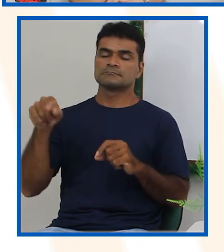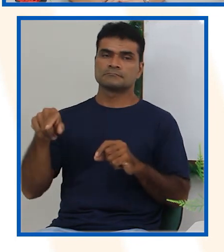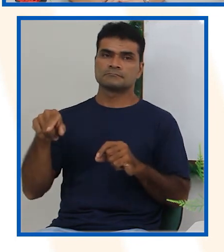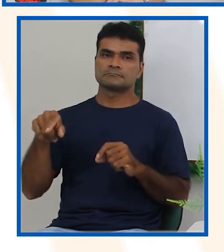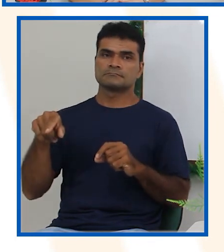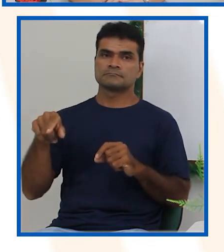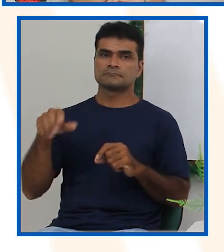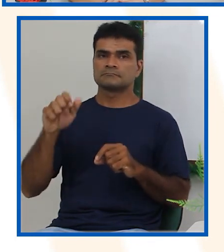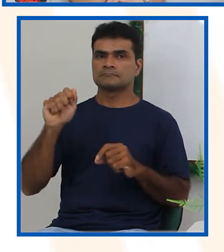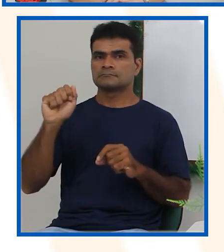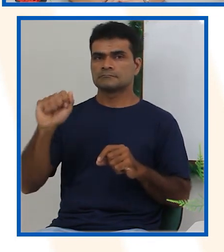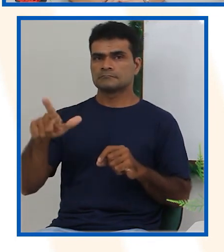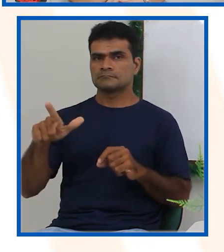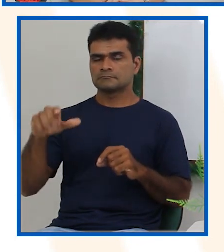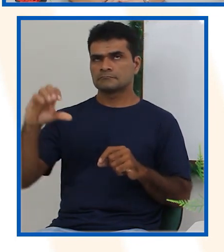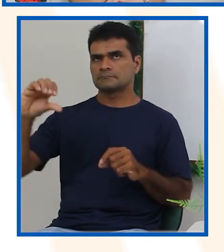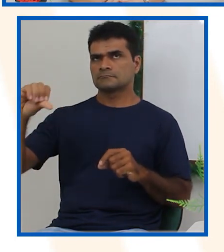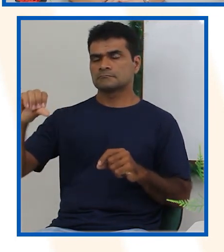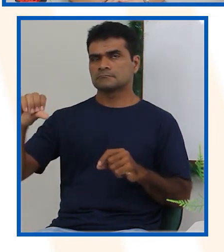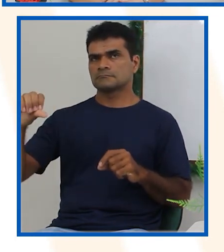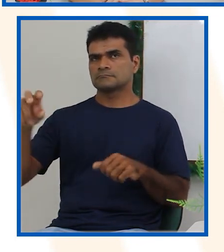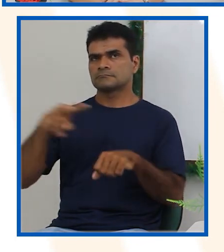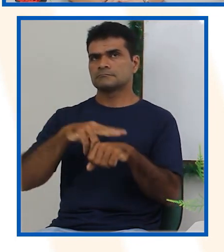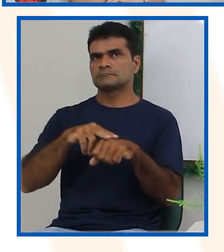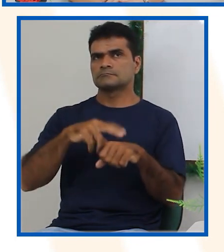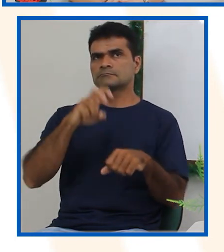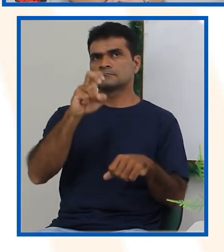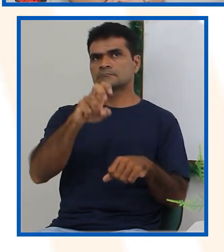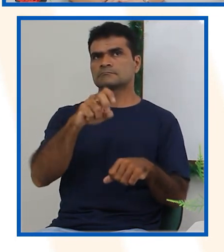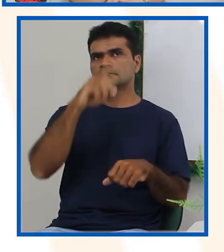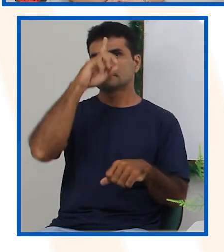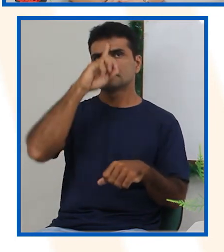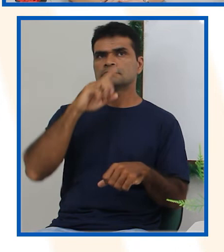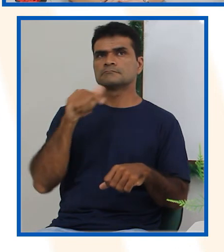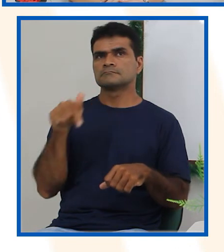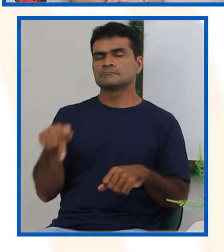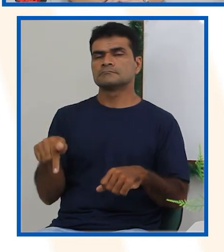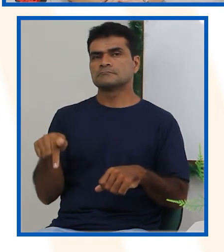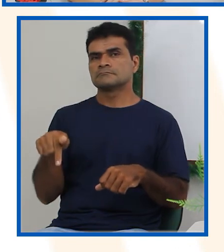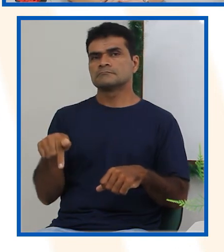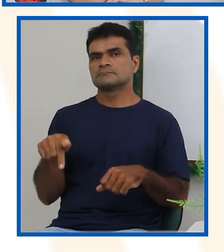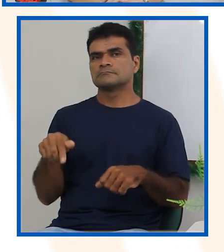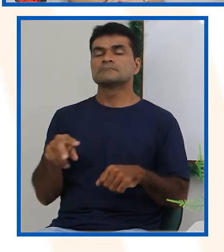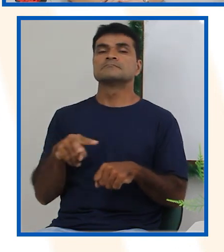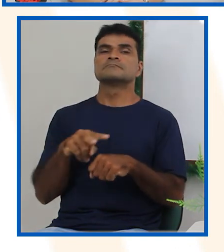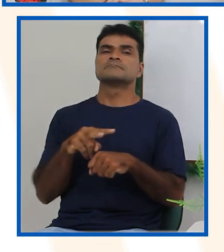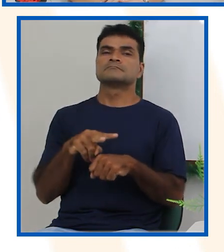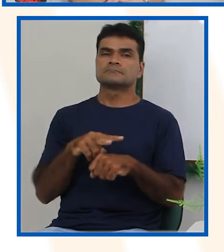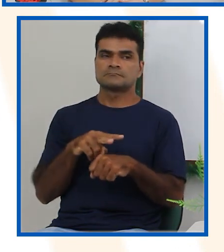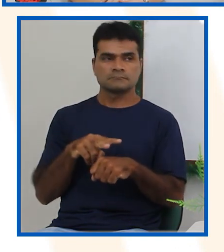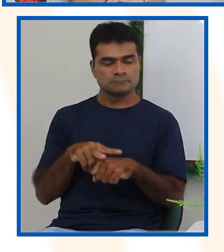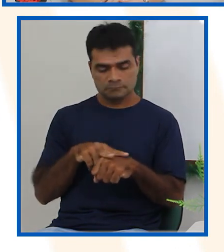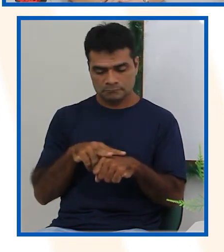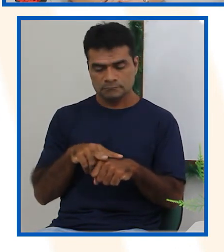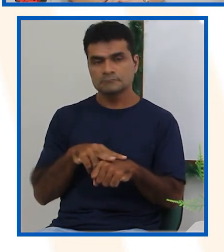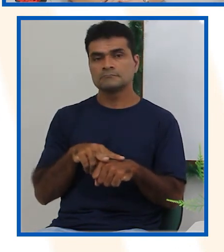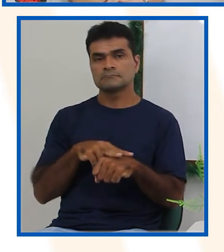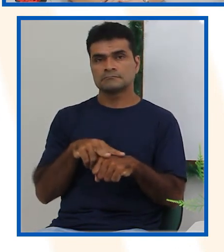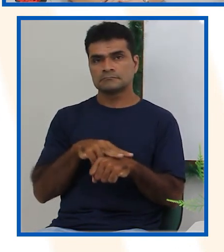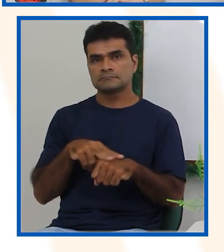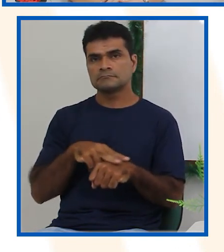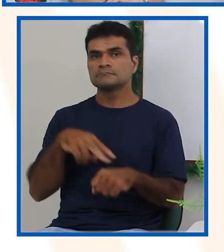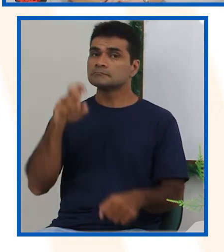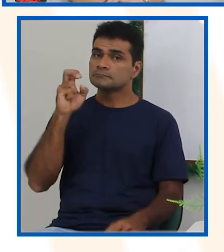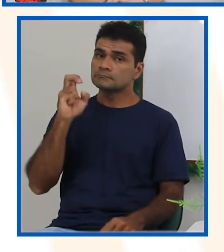É azul com nove, verde com cinco ou amarelo com sete? Verde com cinco, não é?